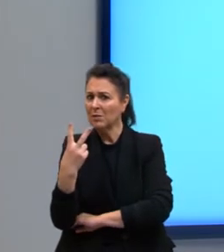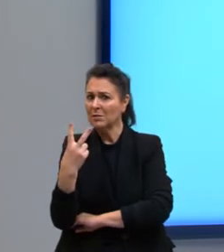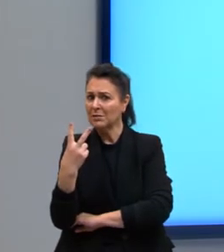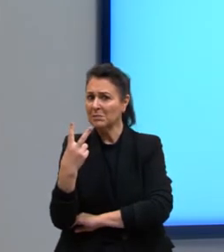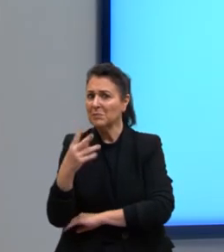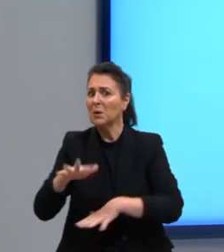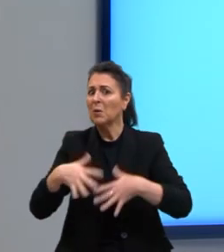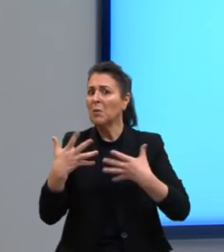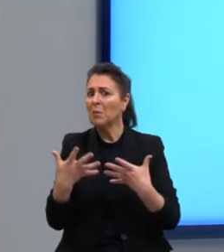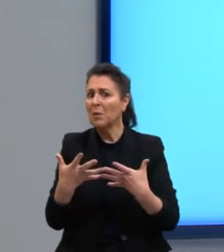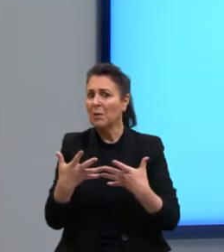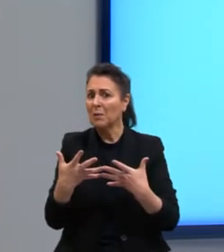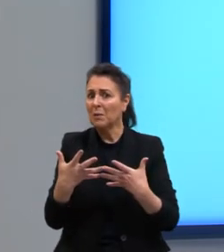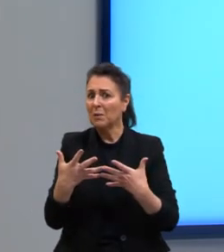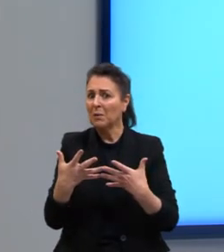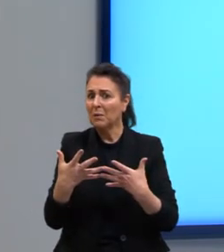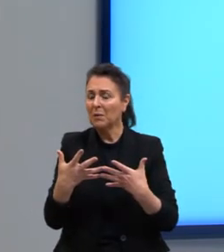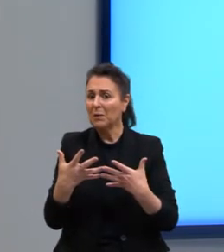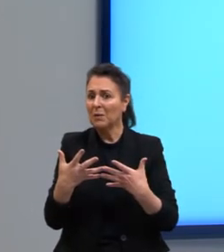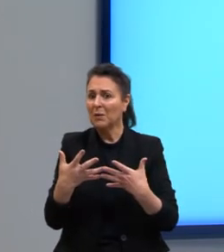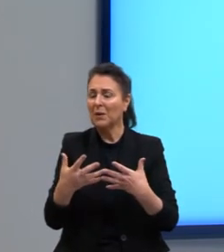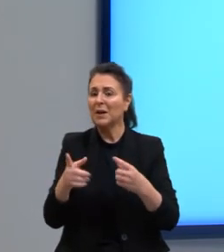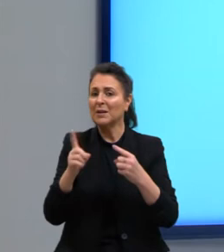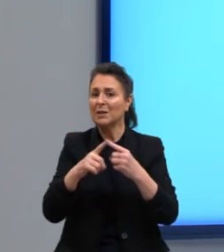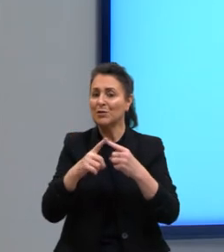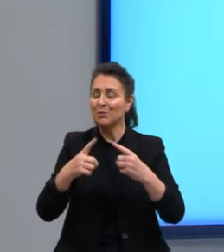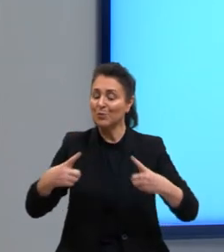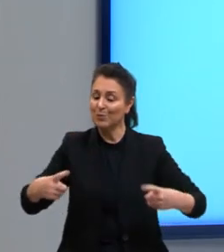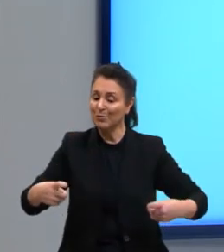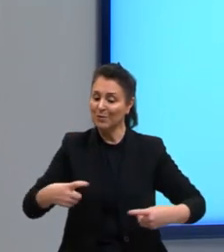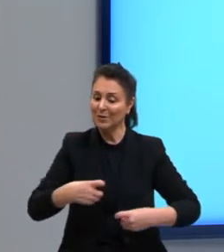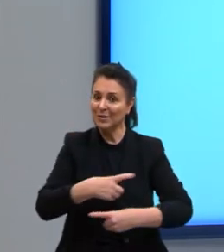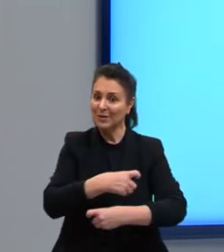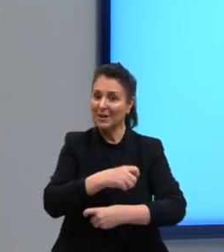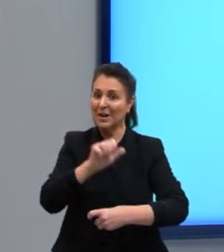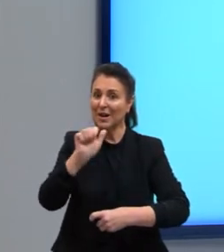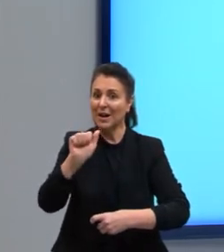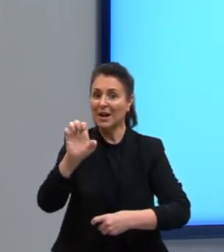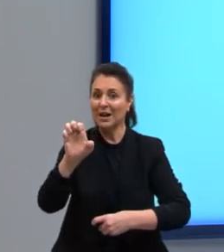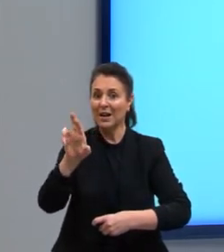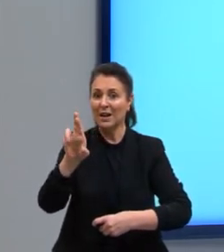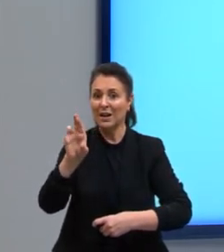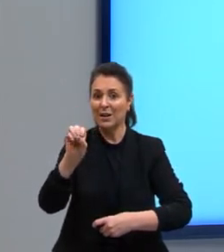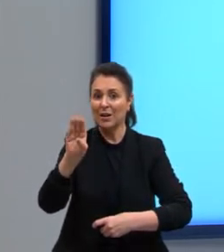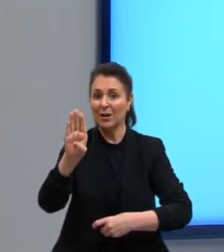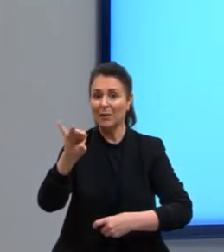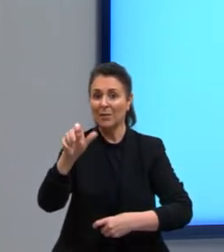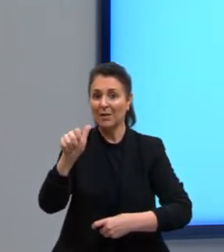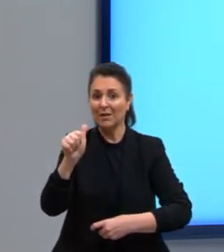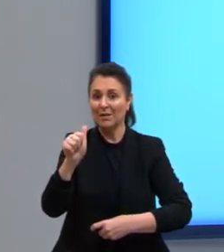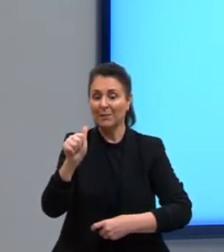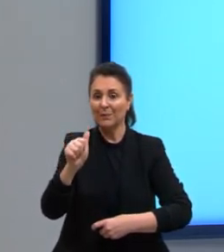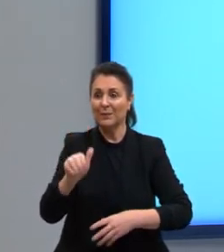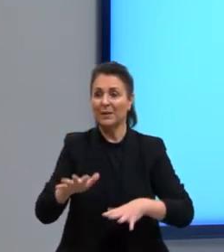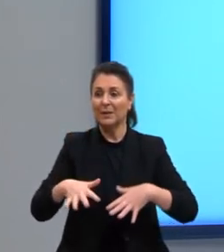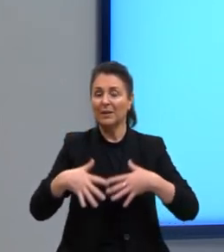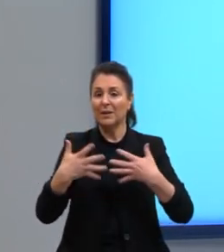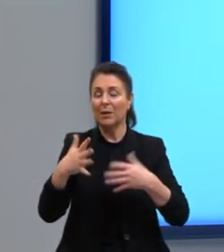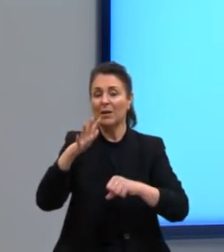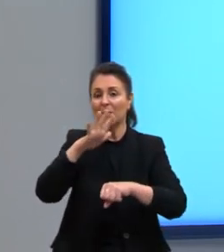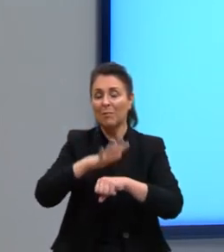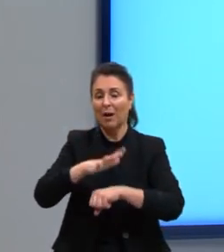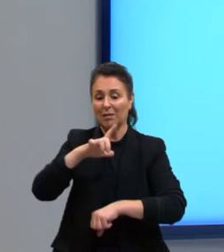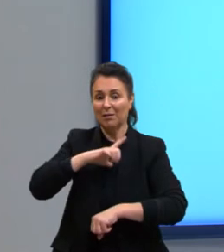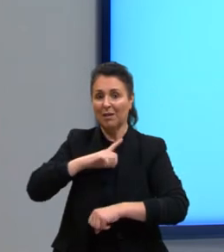mais vai ter esse tipo de bactéria, a bactéria aeróbia. Então, qual é a parte que mais